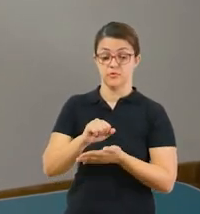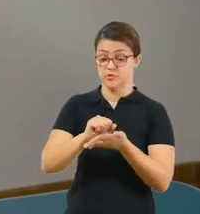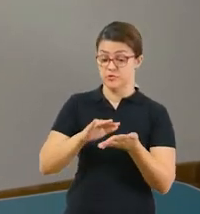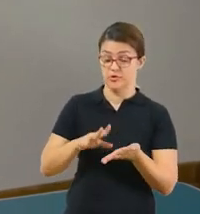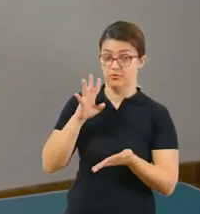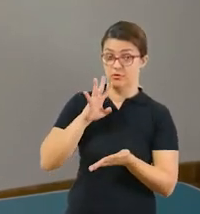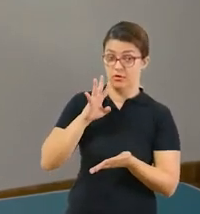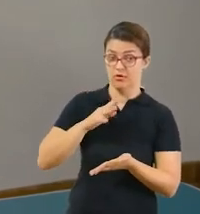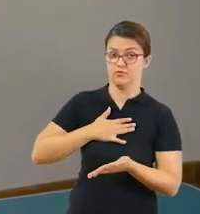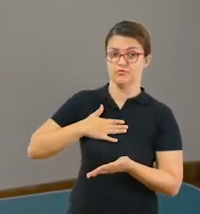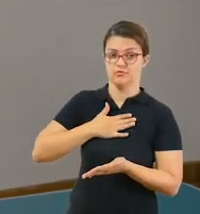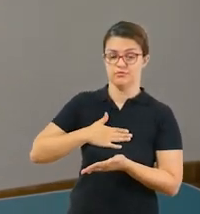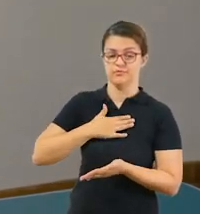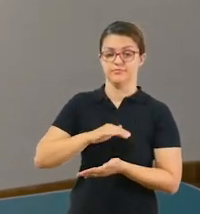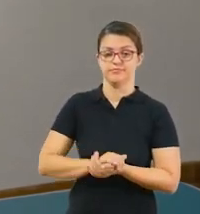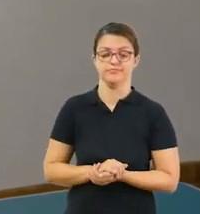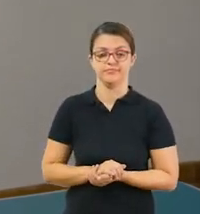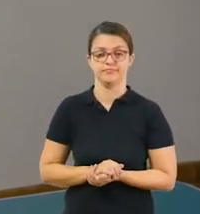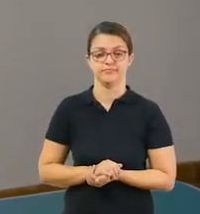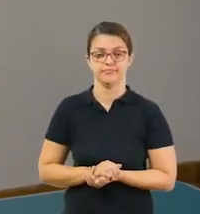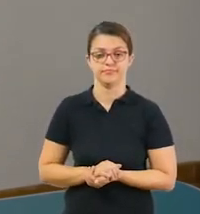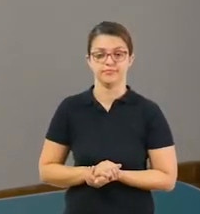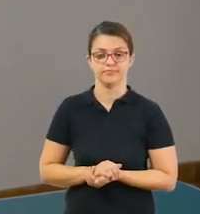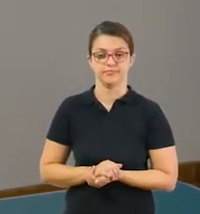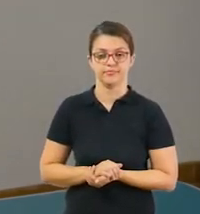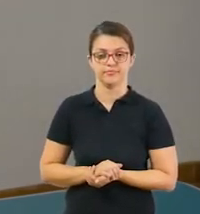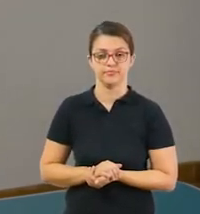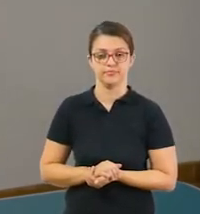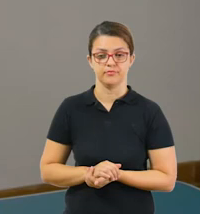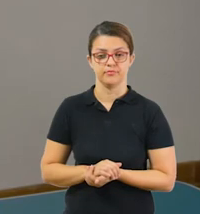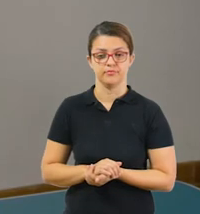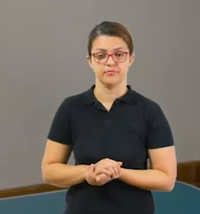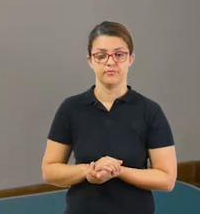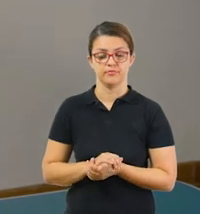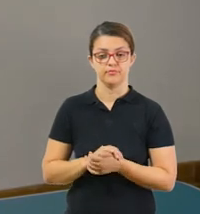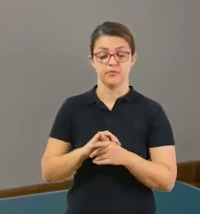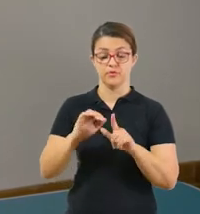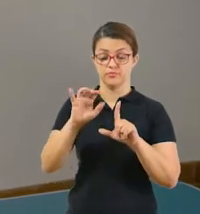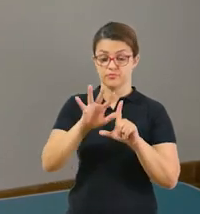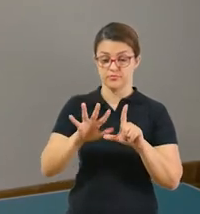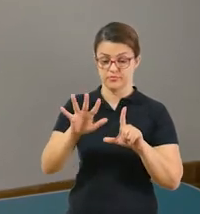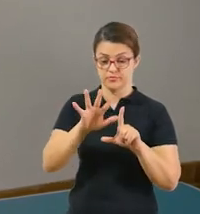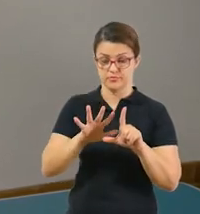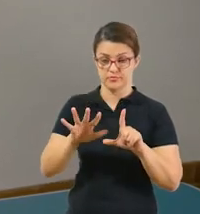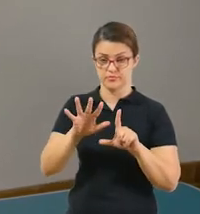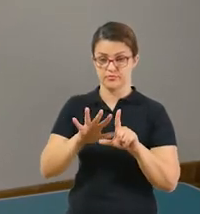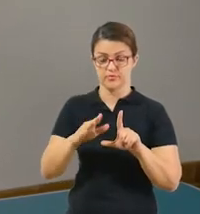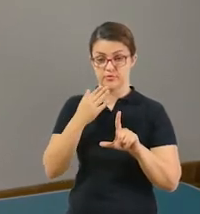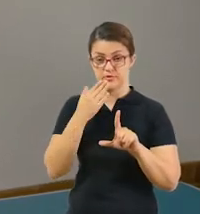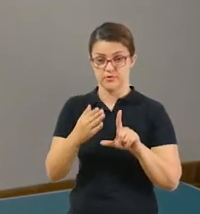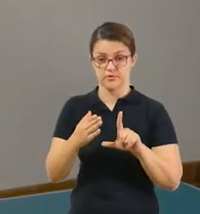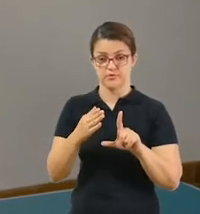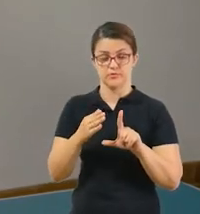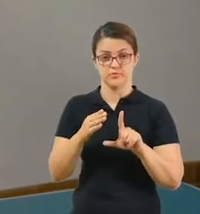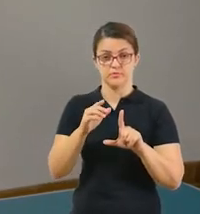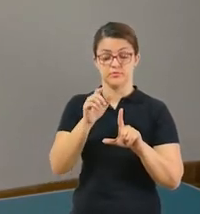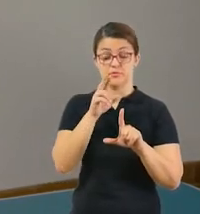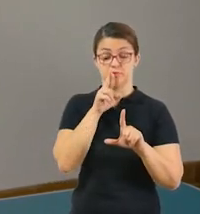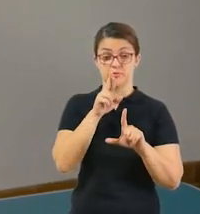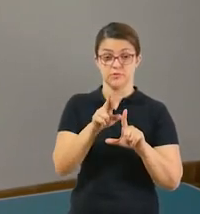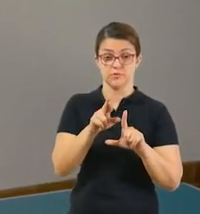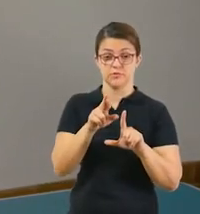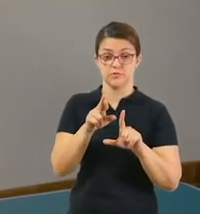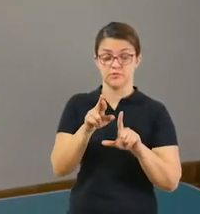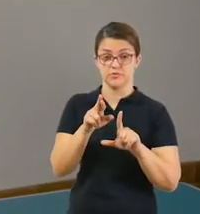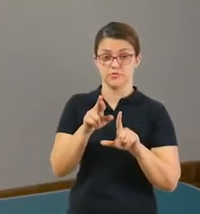bacana e muito gostoso de se fazer. Vocês vão ter que realizar as operações que vão se pedindo e responder algumas questões que vão